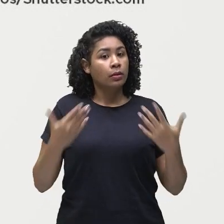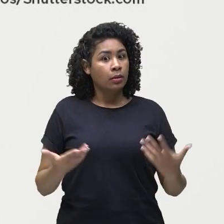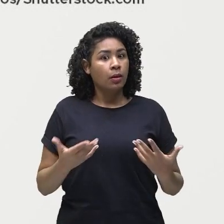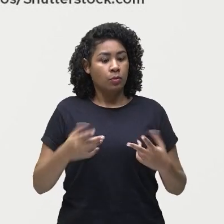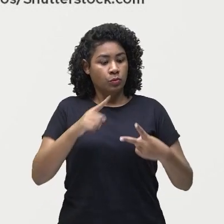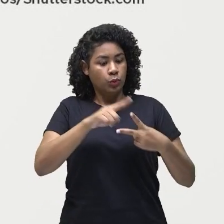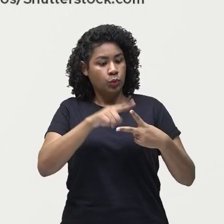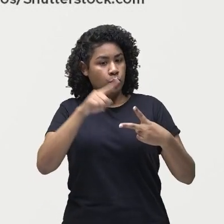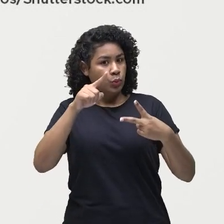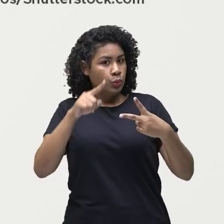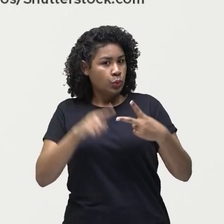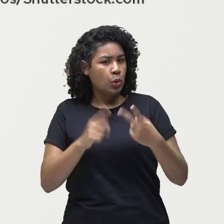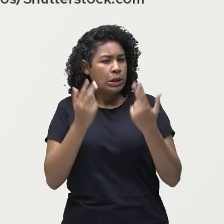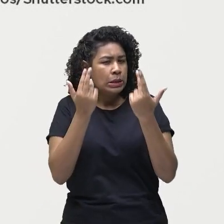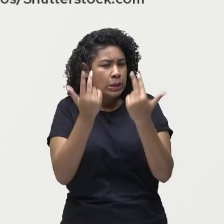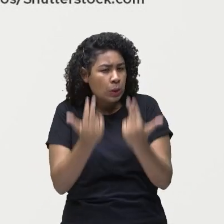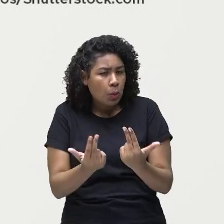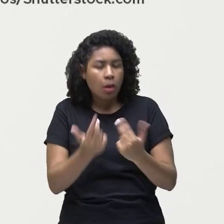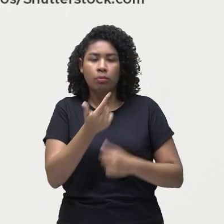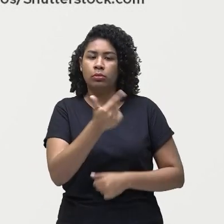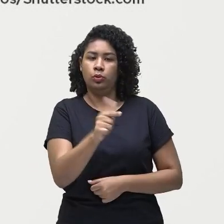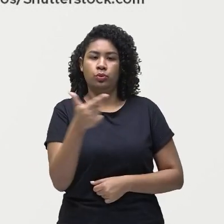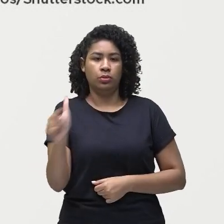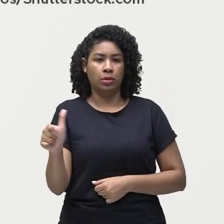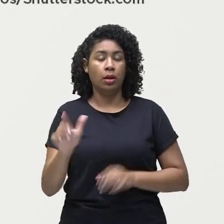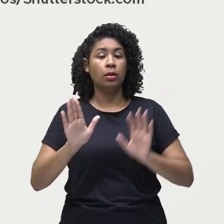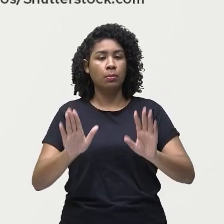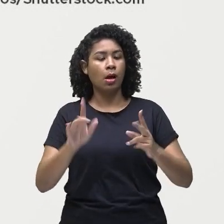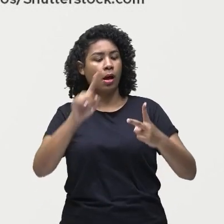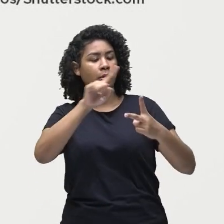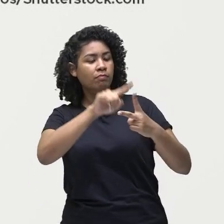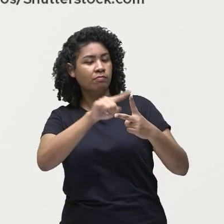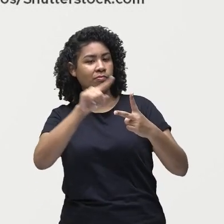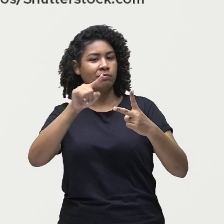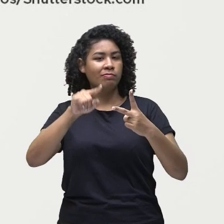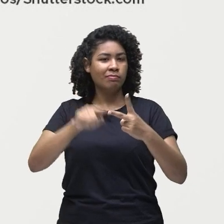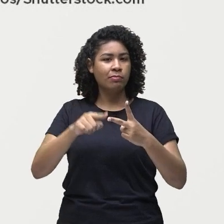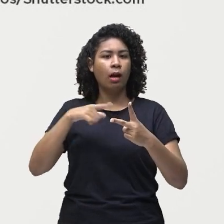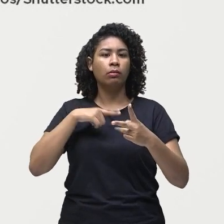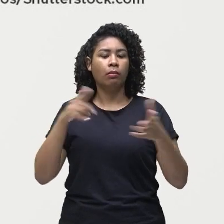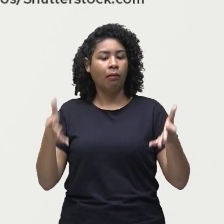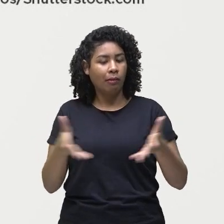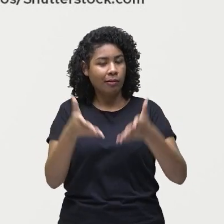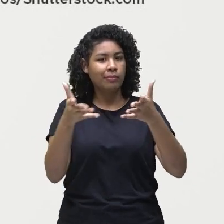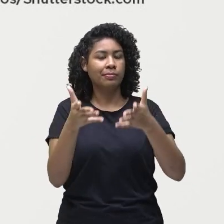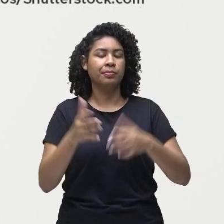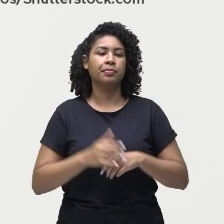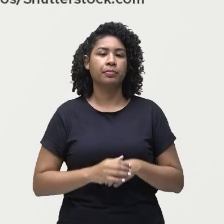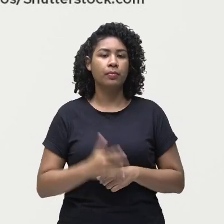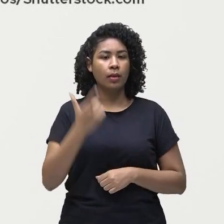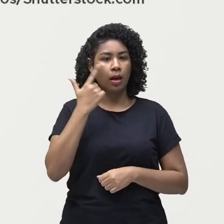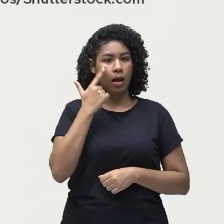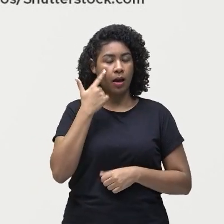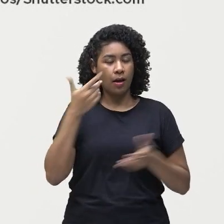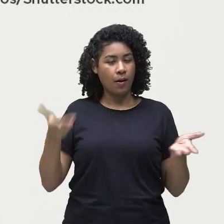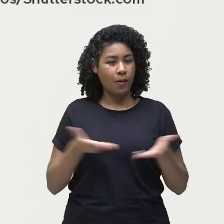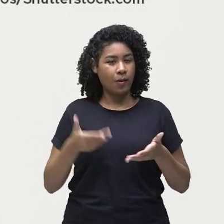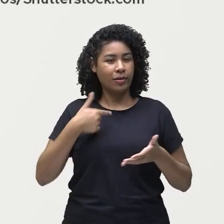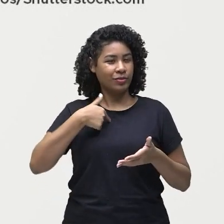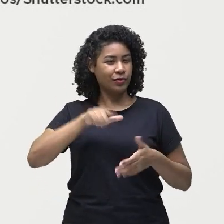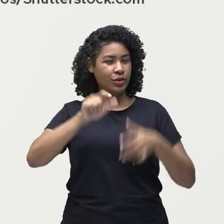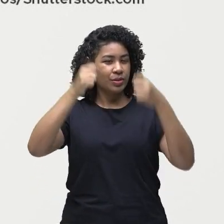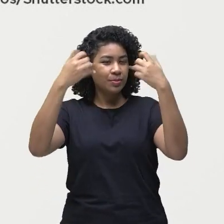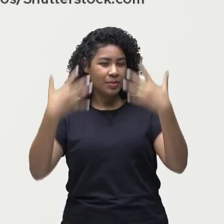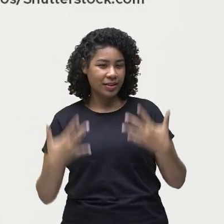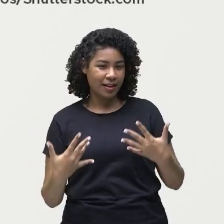são processos iguais porém estão relacionados entenda agora a diferença entre os dois fenômenos